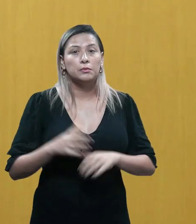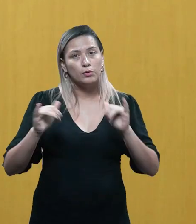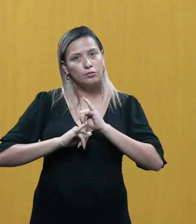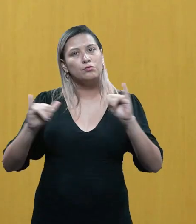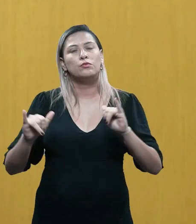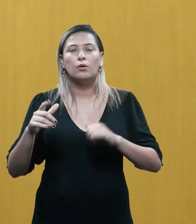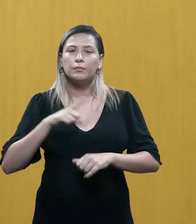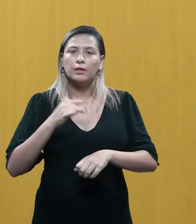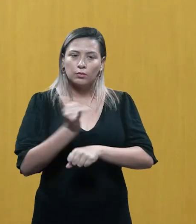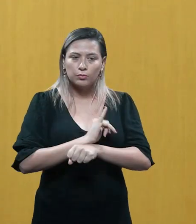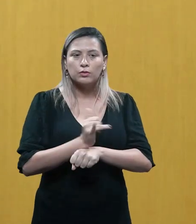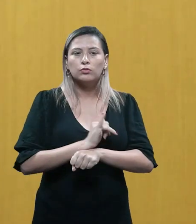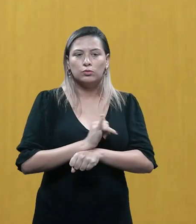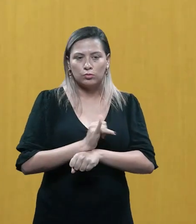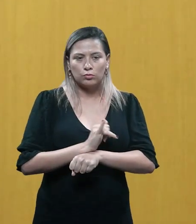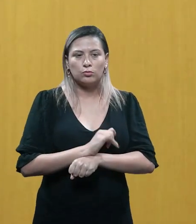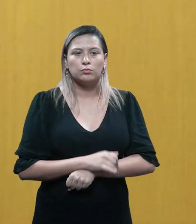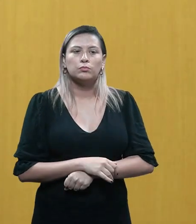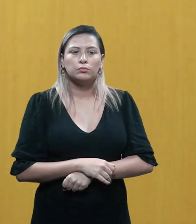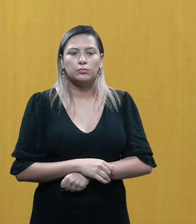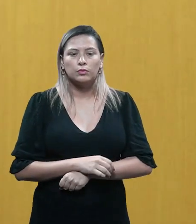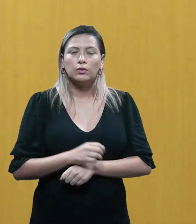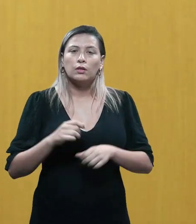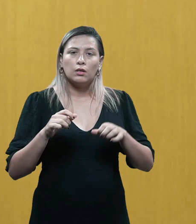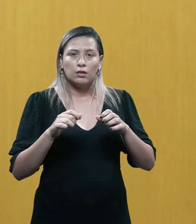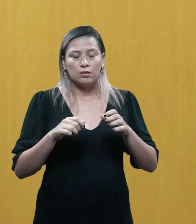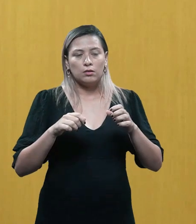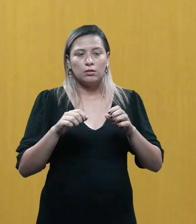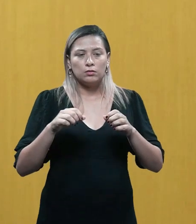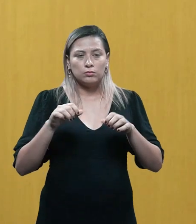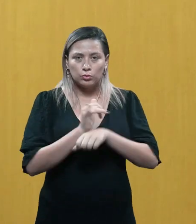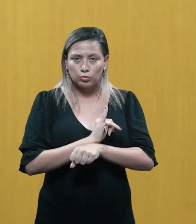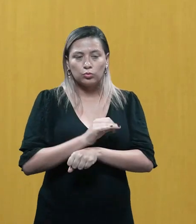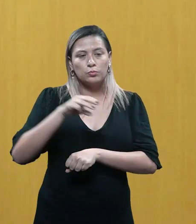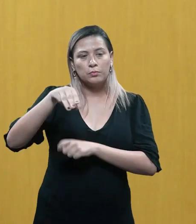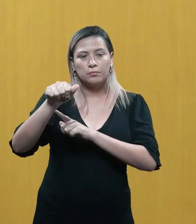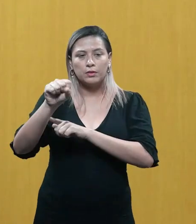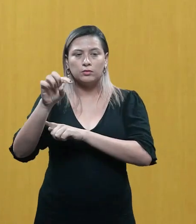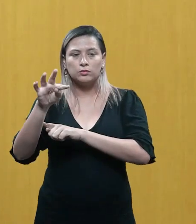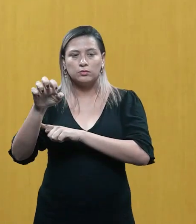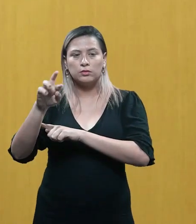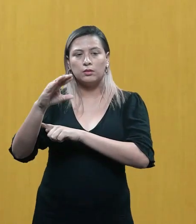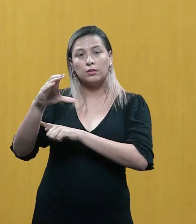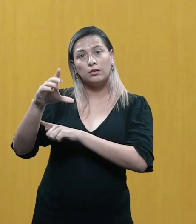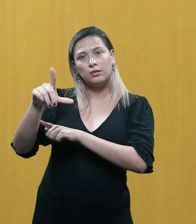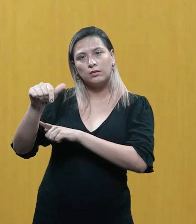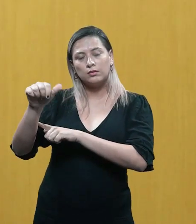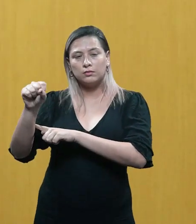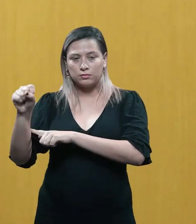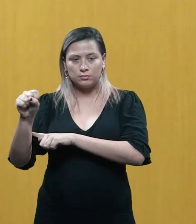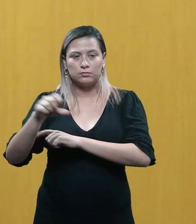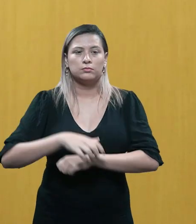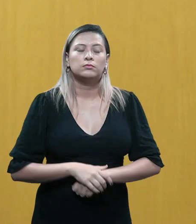do cinema, etc., e que eu recomendo também bastante, está no YouTube, é só você colocar masterclass com o Sérgio